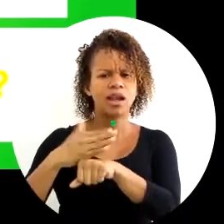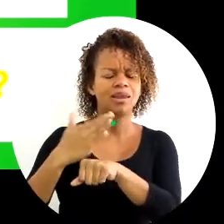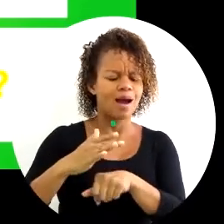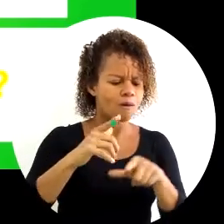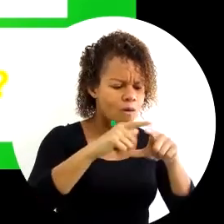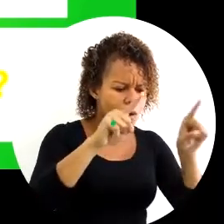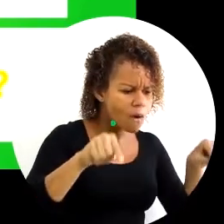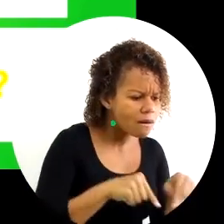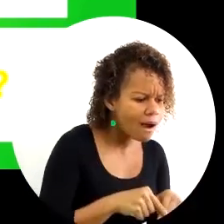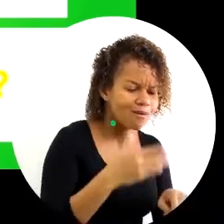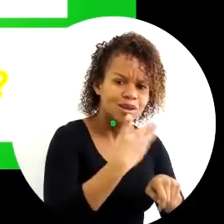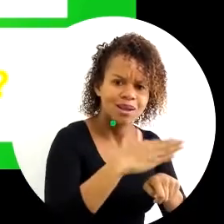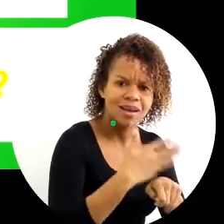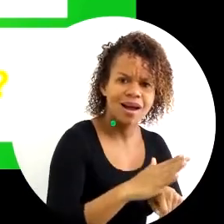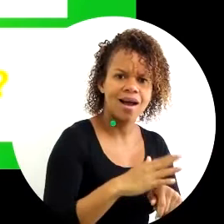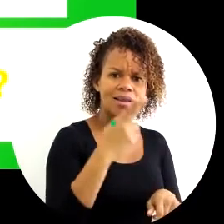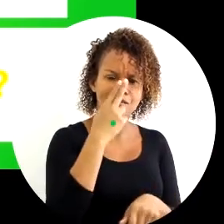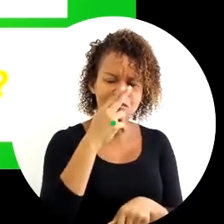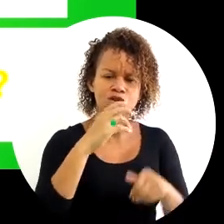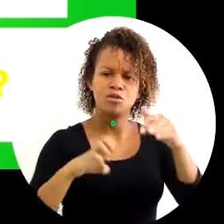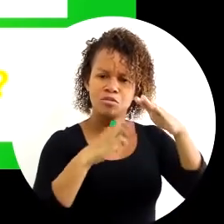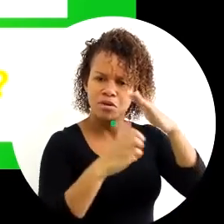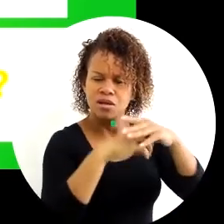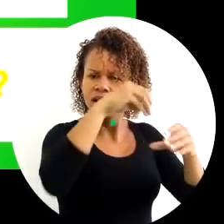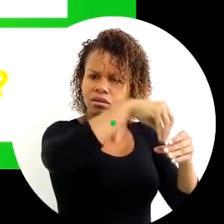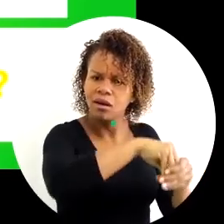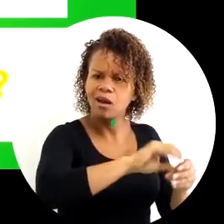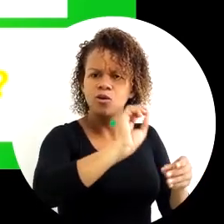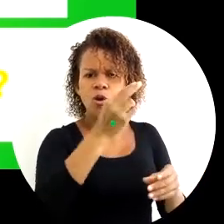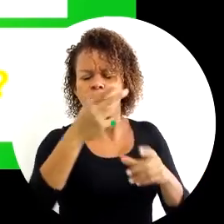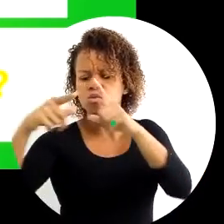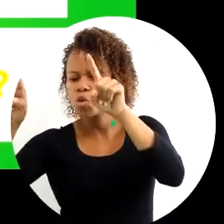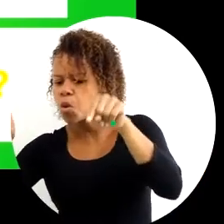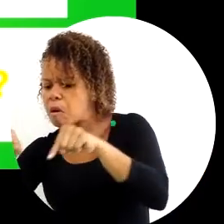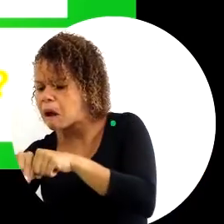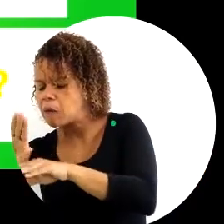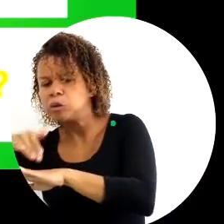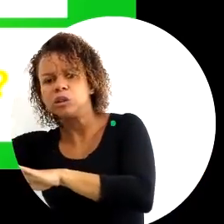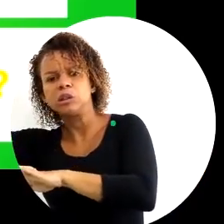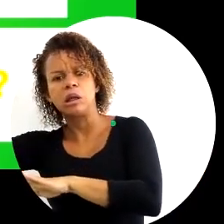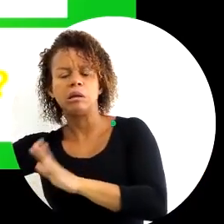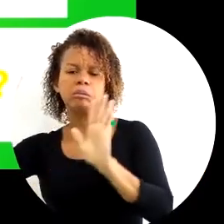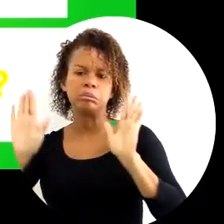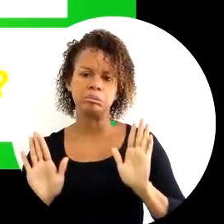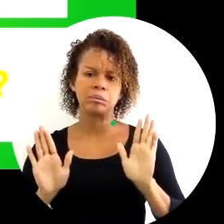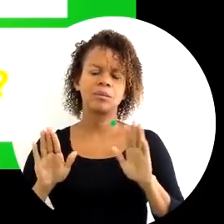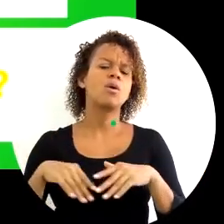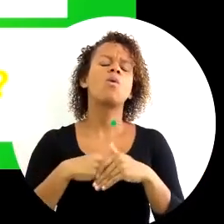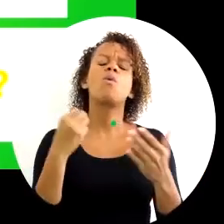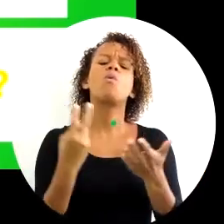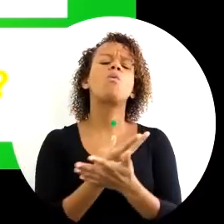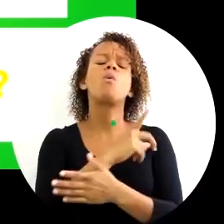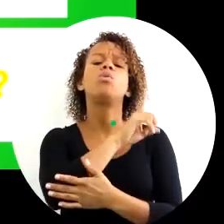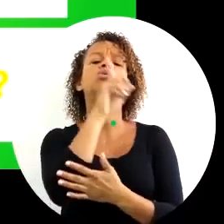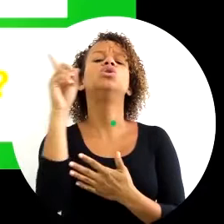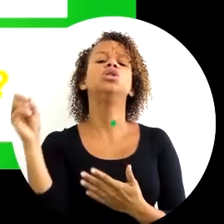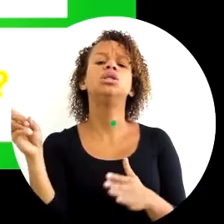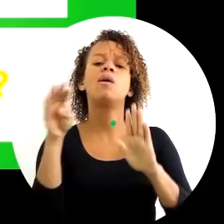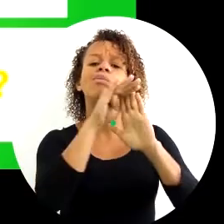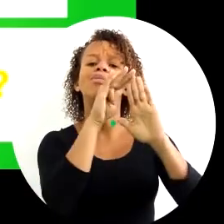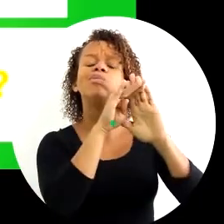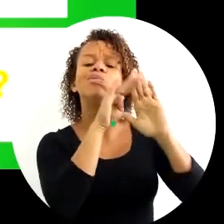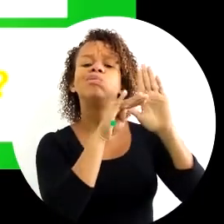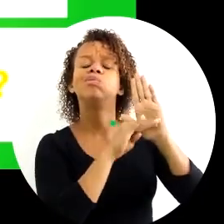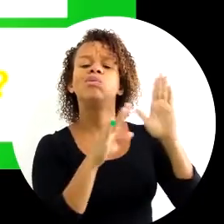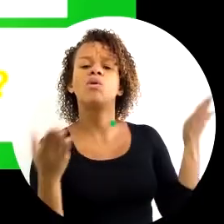treinar? Que local? É um local específico? Vai ser na empresa mesmo ou vai ser um local externo? Quando vai ser isso? Qual é o